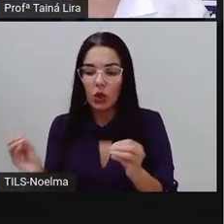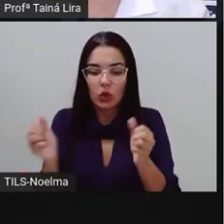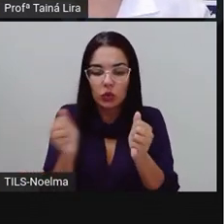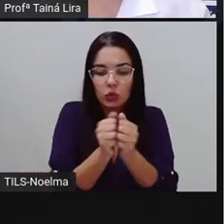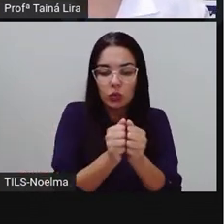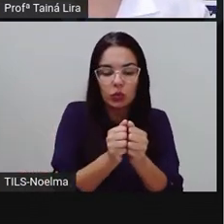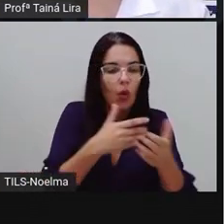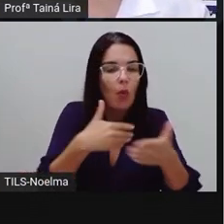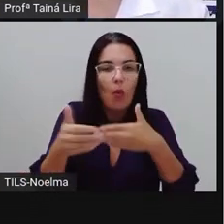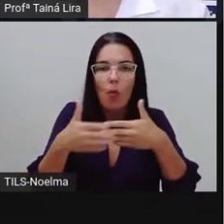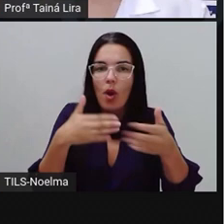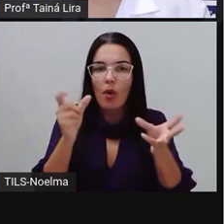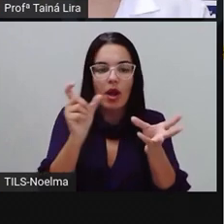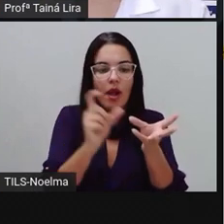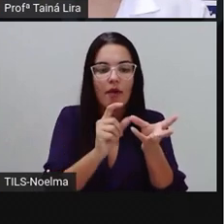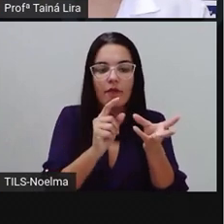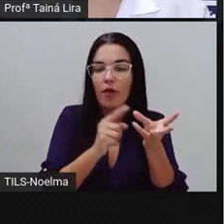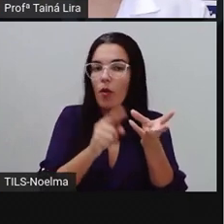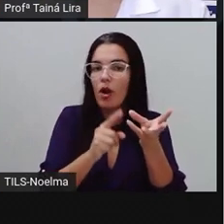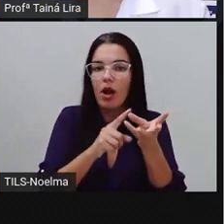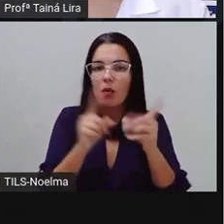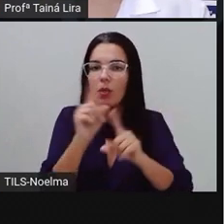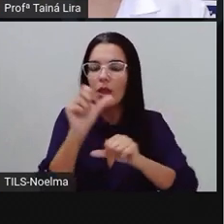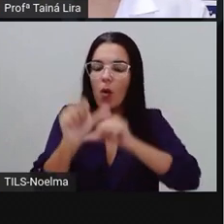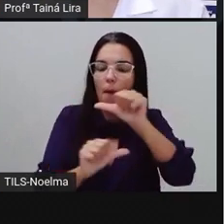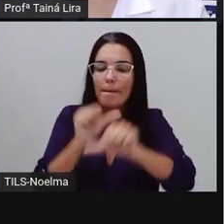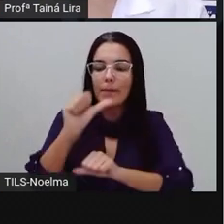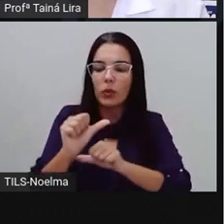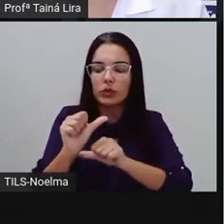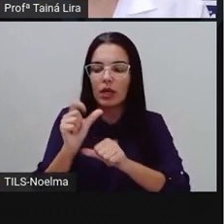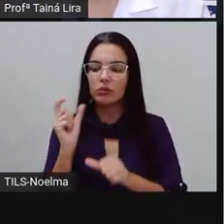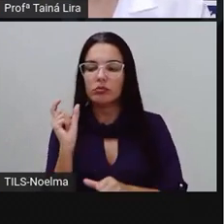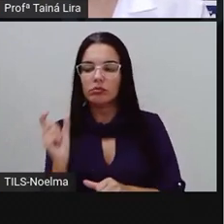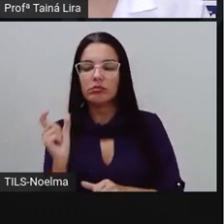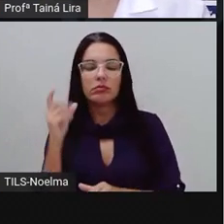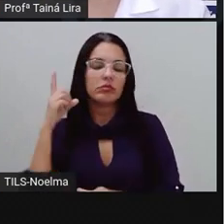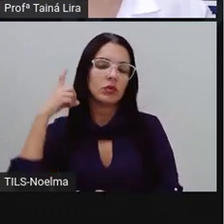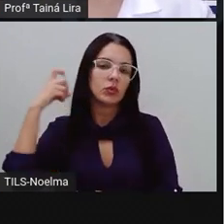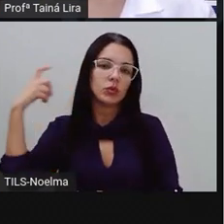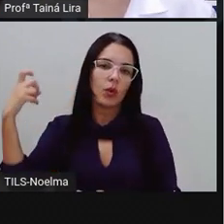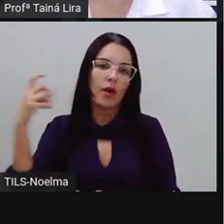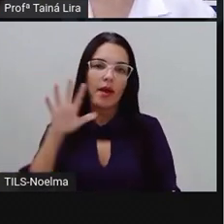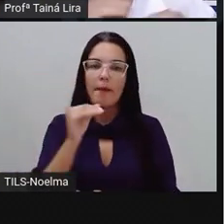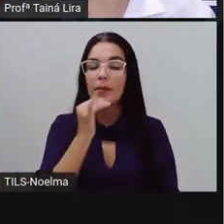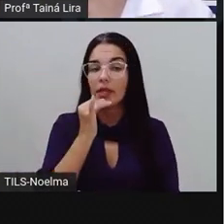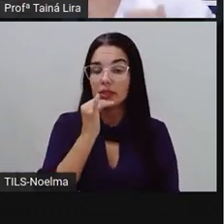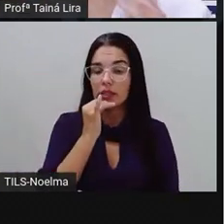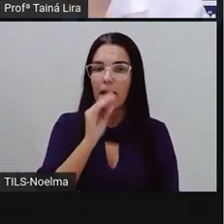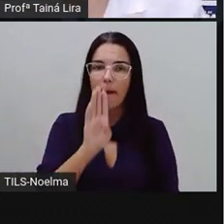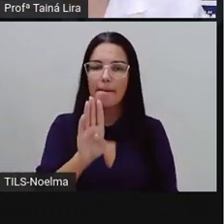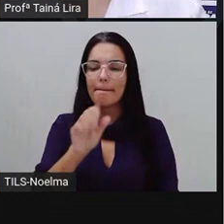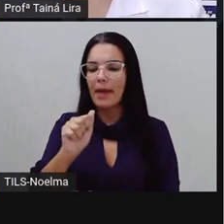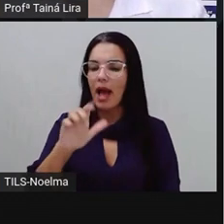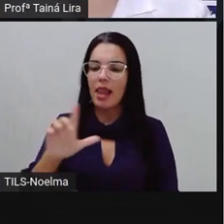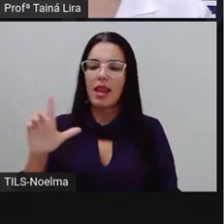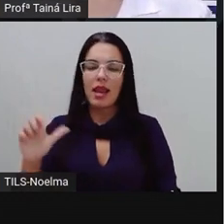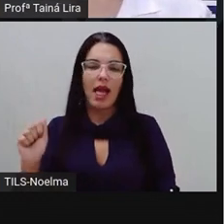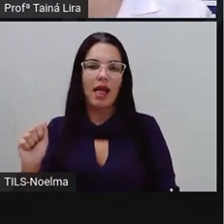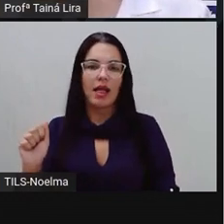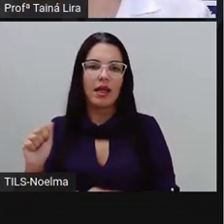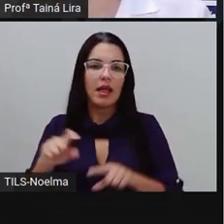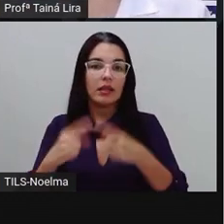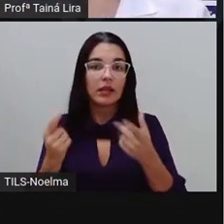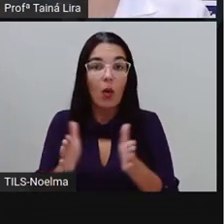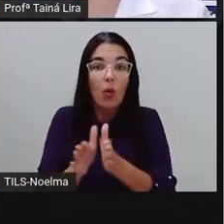o som dessa palavra. Certo? Então, por exemplo, ó, o B. Se eu escrever aqui, bala. Quando eu